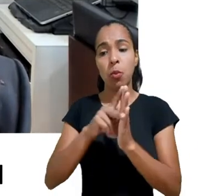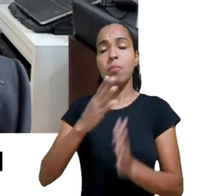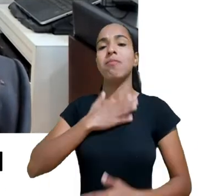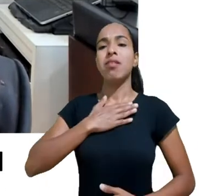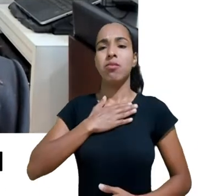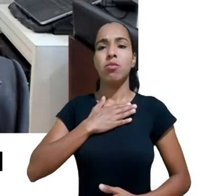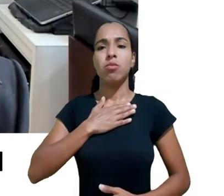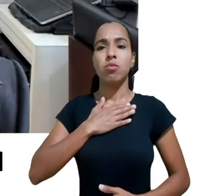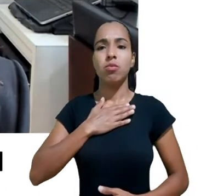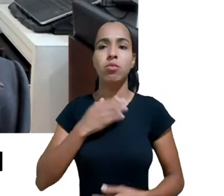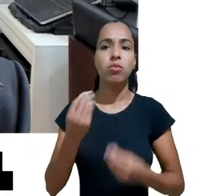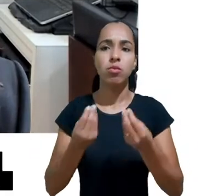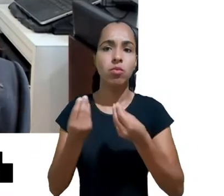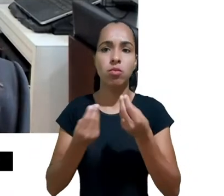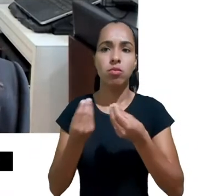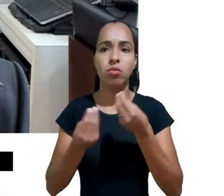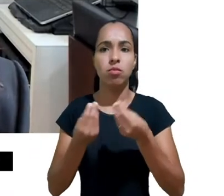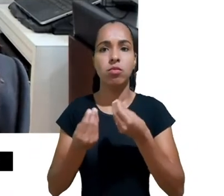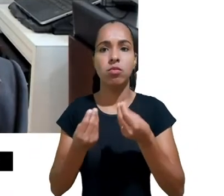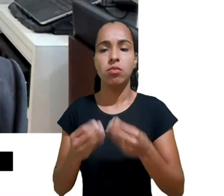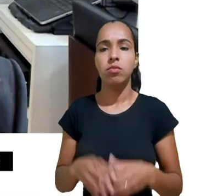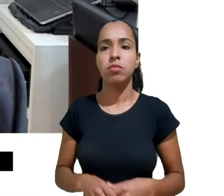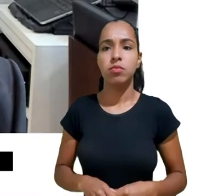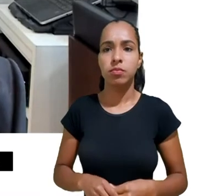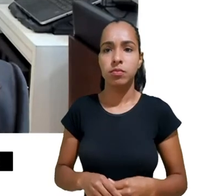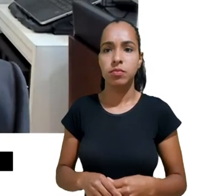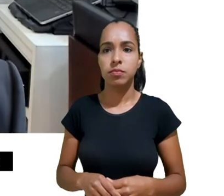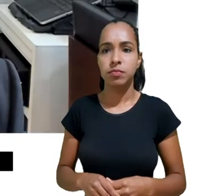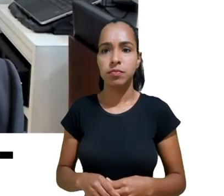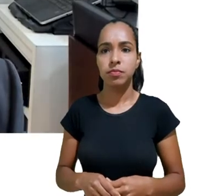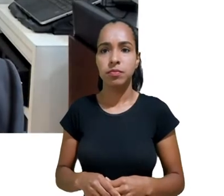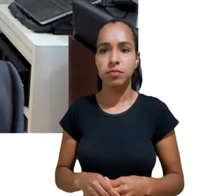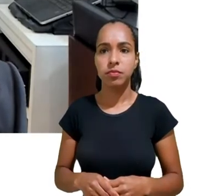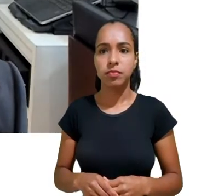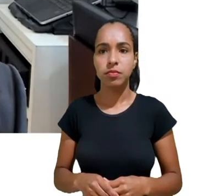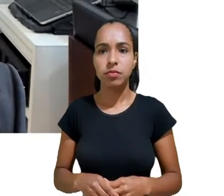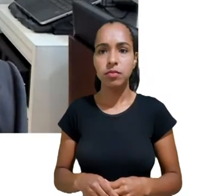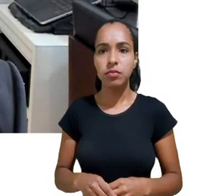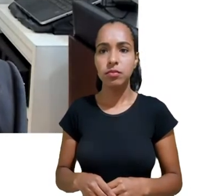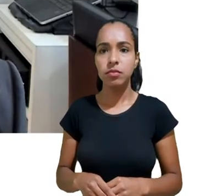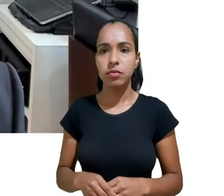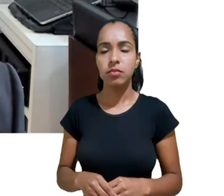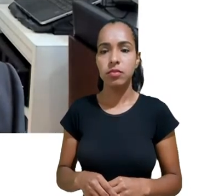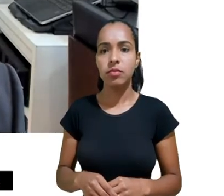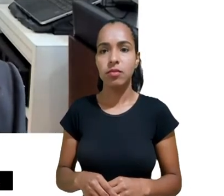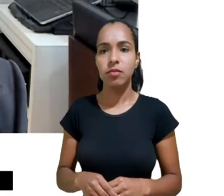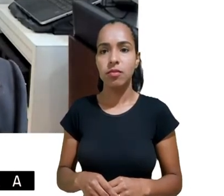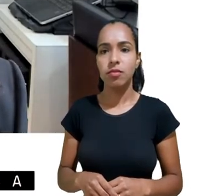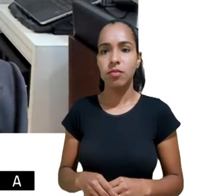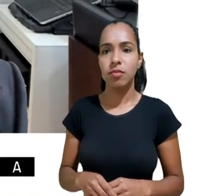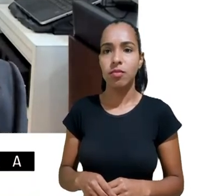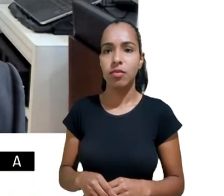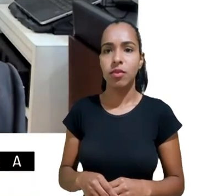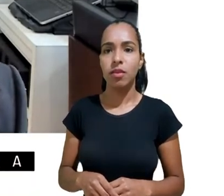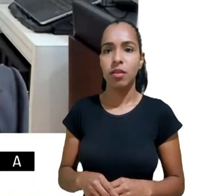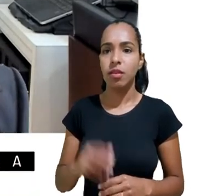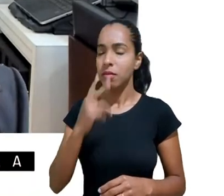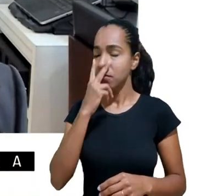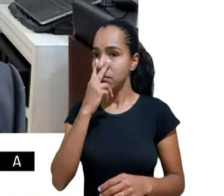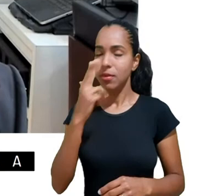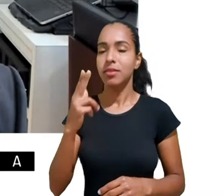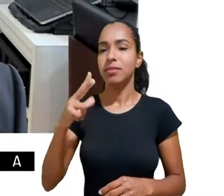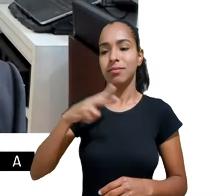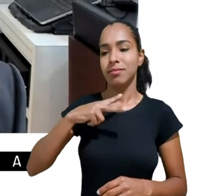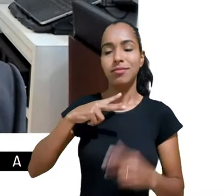é interessante que a gente comece a olhar ele como e os comunes como de todos de toda a sociedade porque qualquer